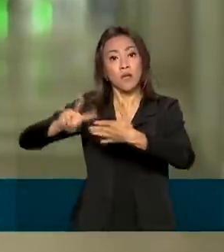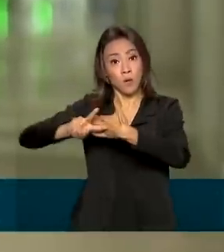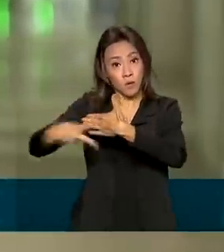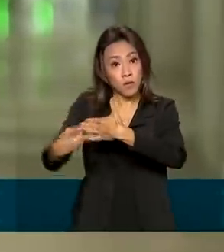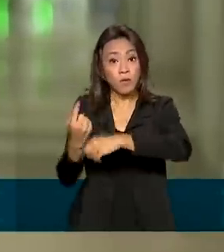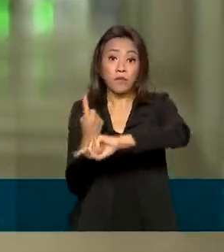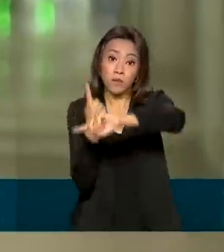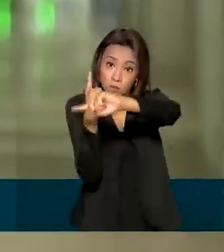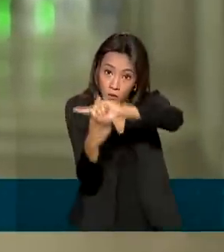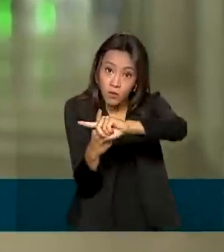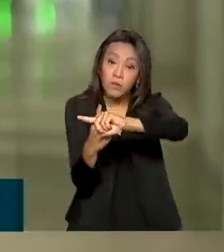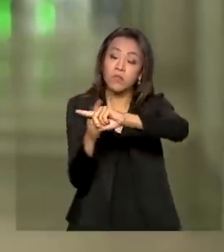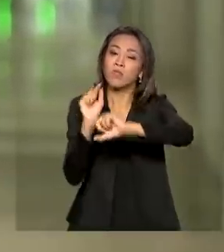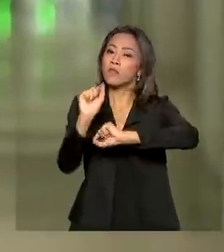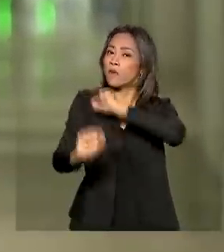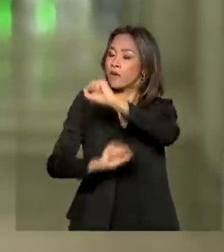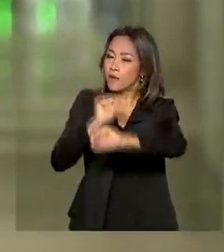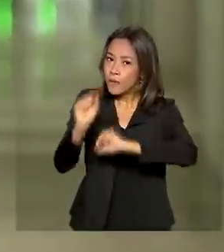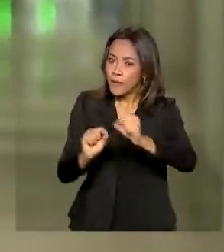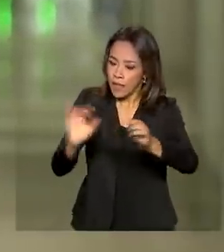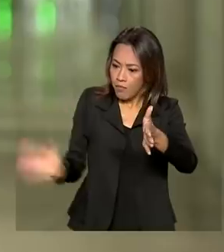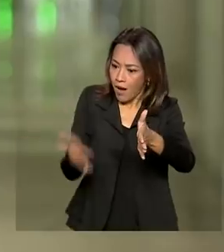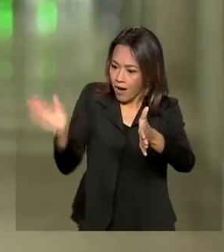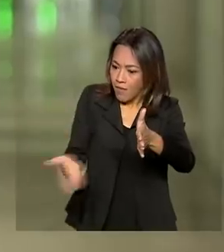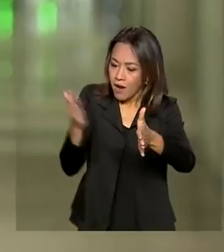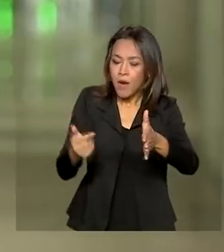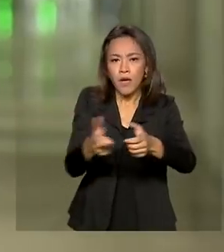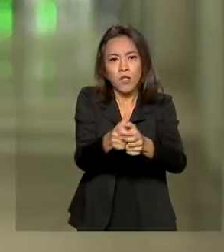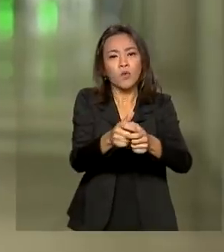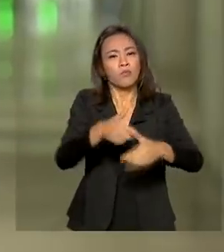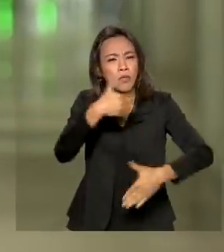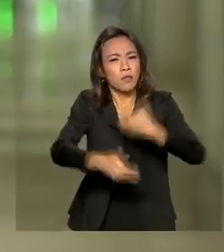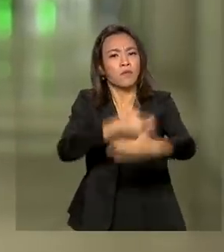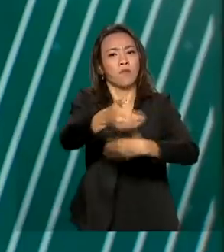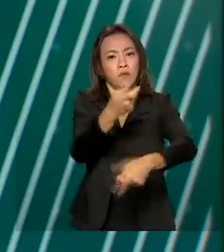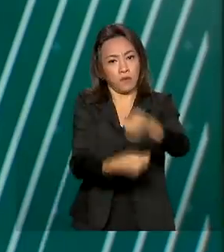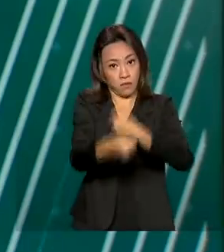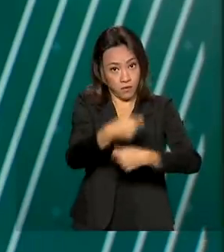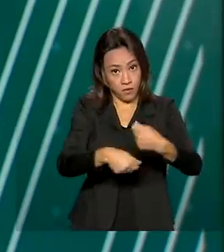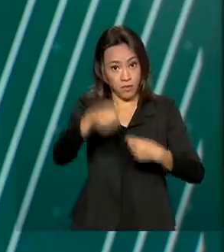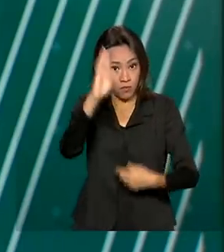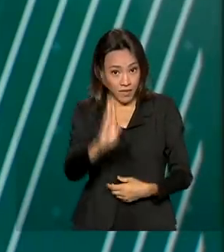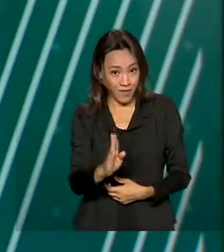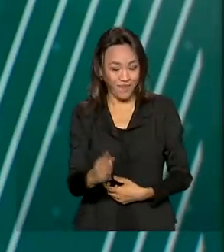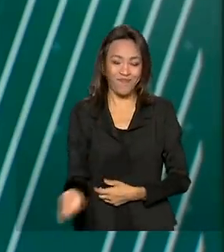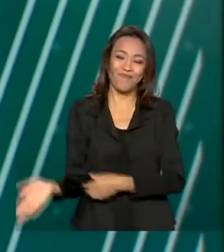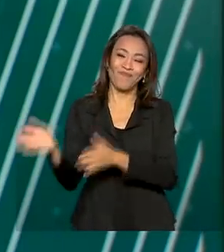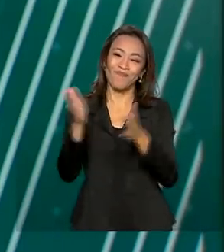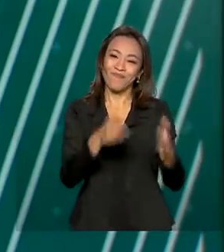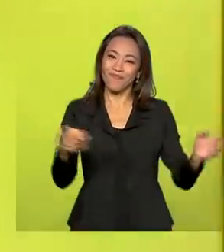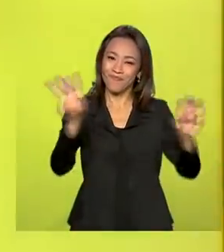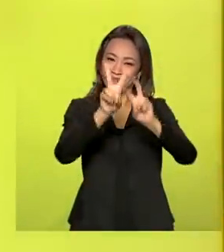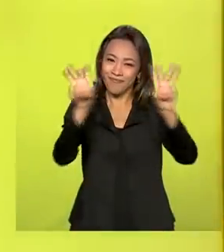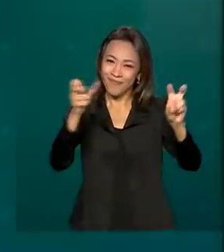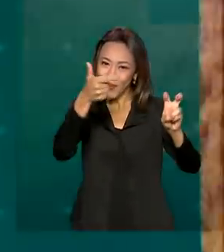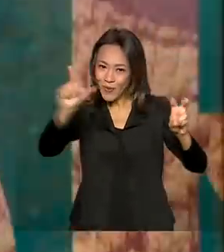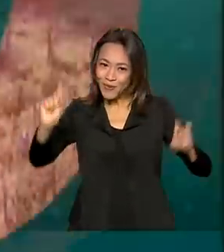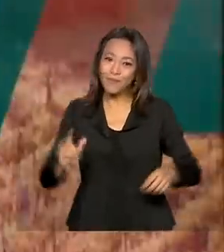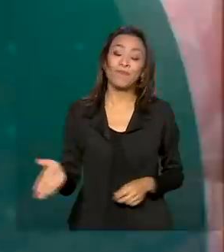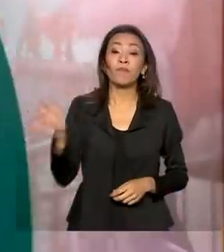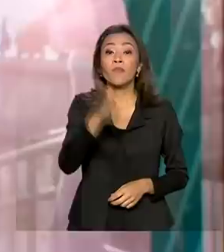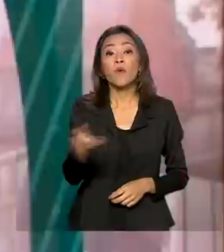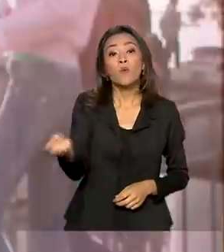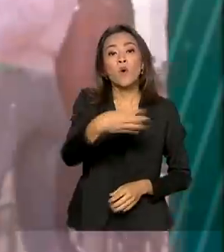positivos na produtividade e no crescimento econômico do Brasil. Vamos mudar um pouquinho de assunto agora? Um novo